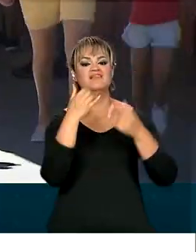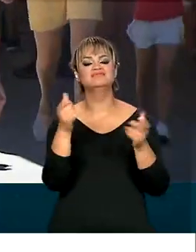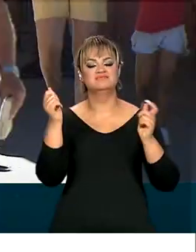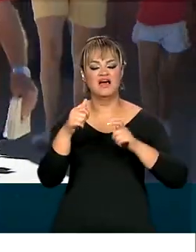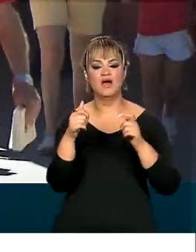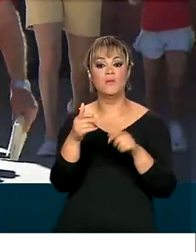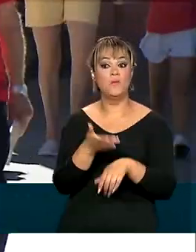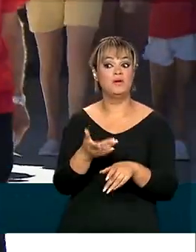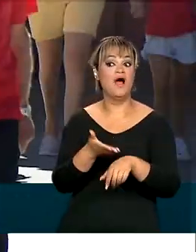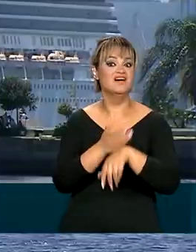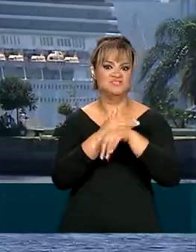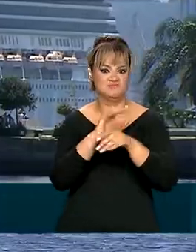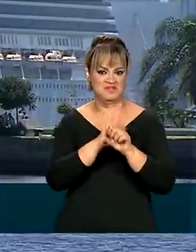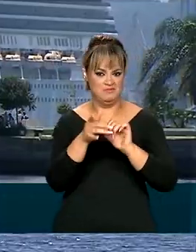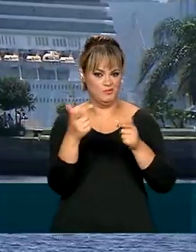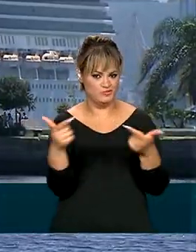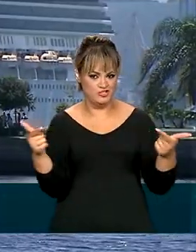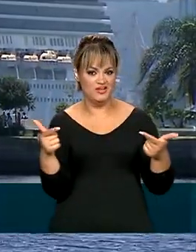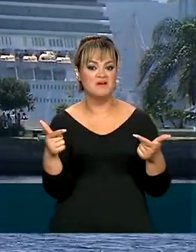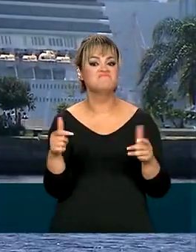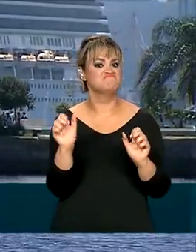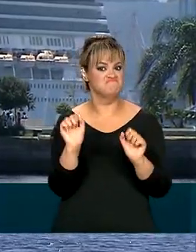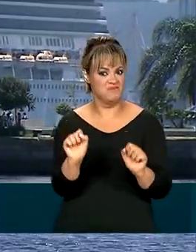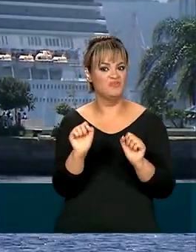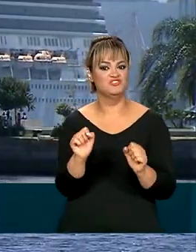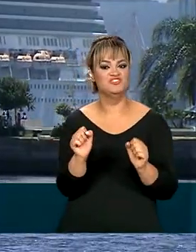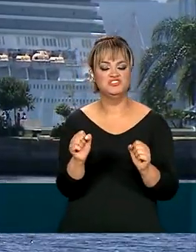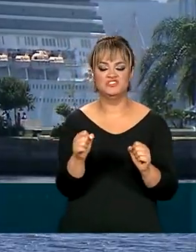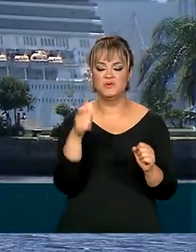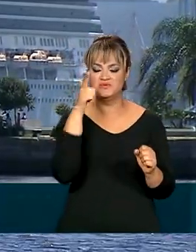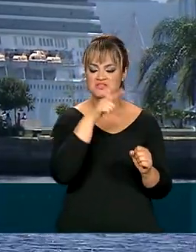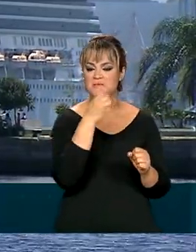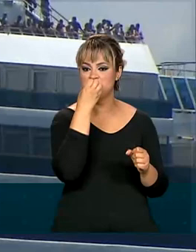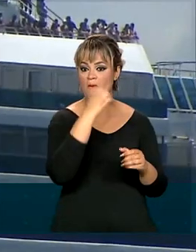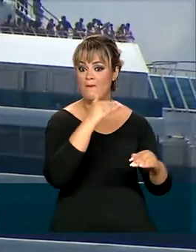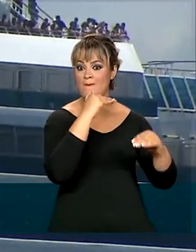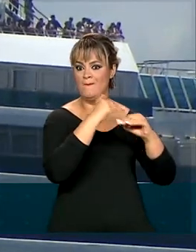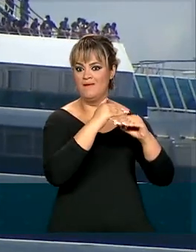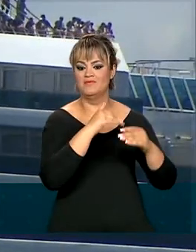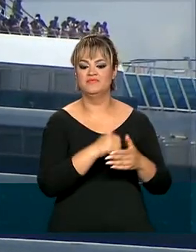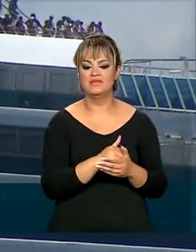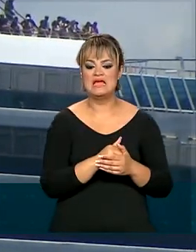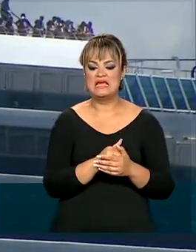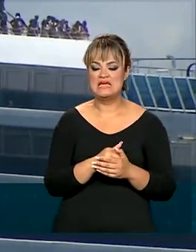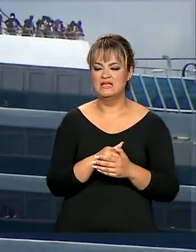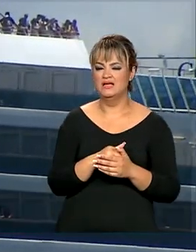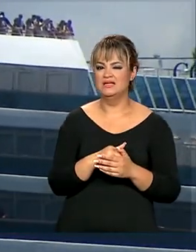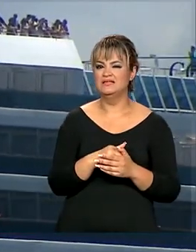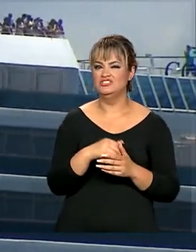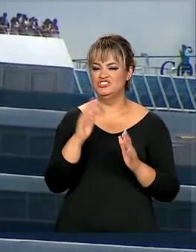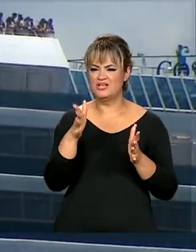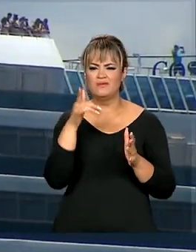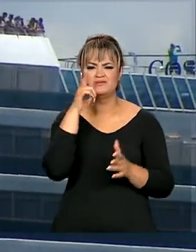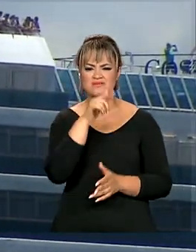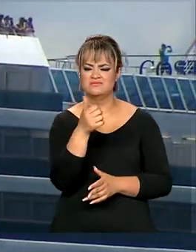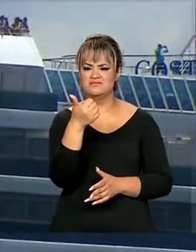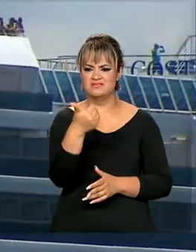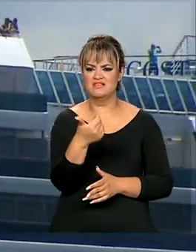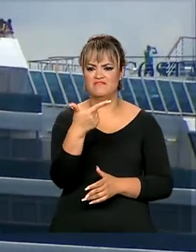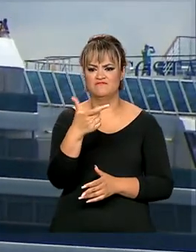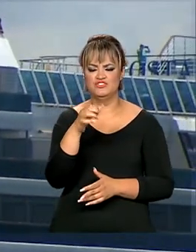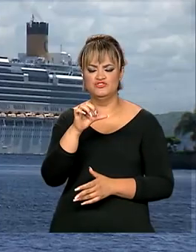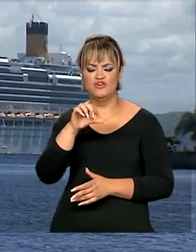pré-pandemia no Brasil. Somente de janeiro a agosto deste ano, o setor faturou mais de R 129